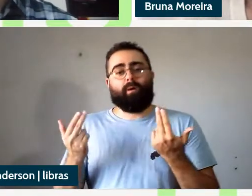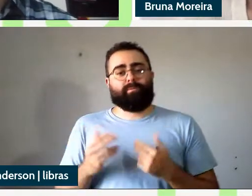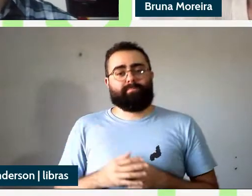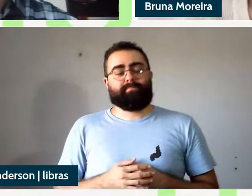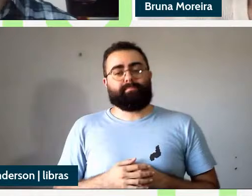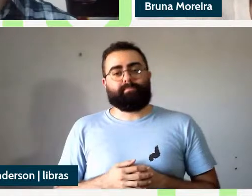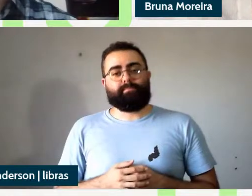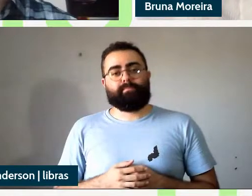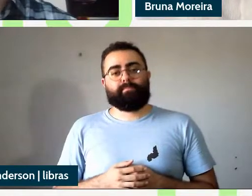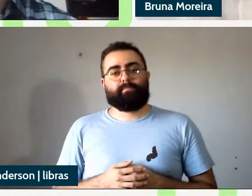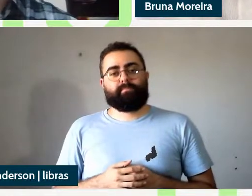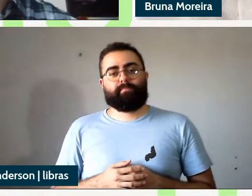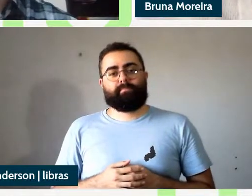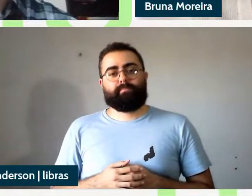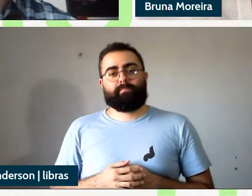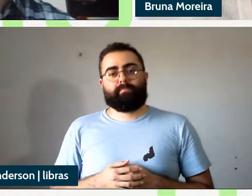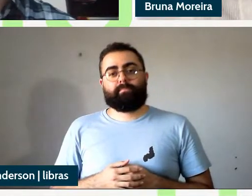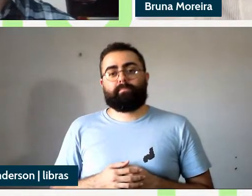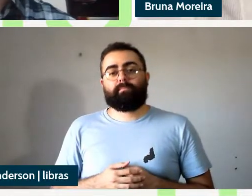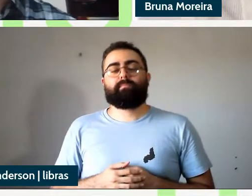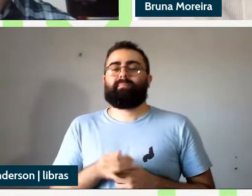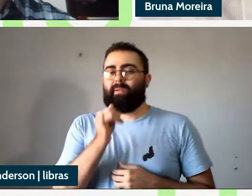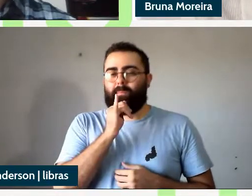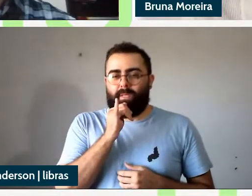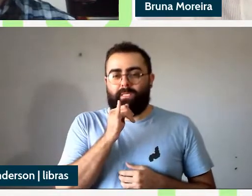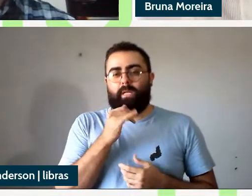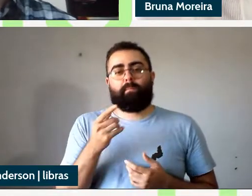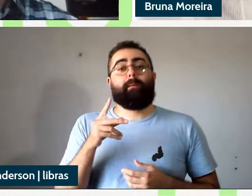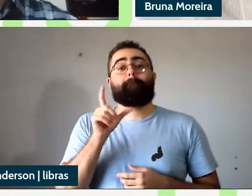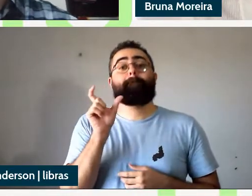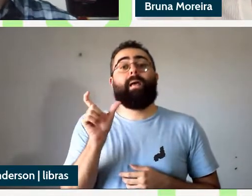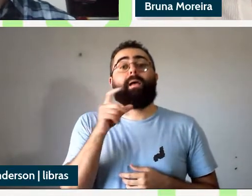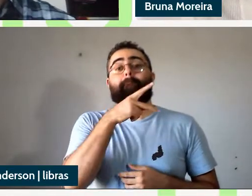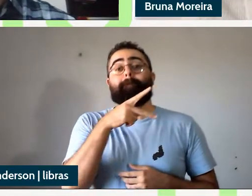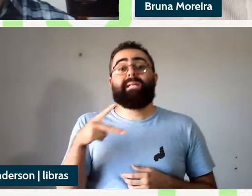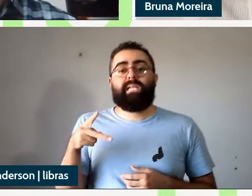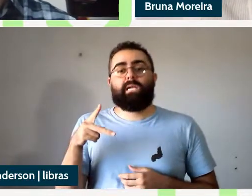ainda que não sejam passível presidente passível de ser tornado prefeito